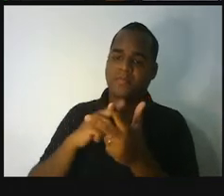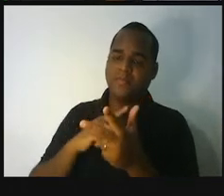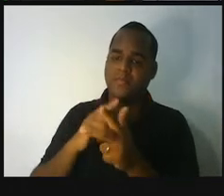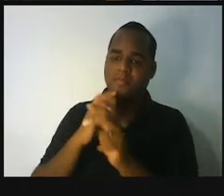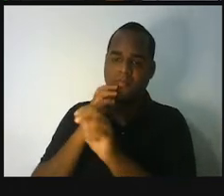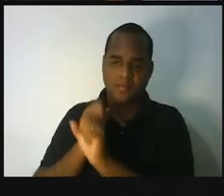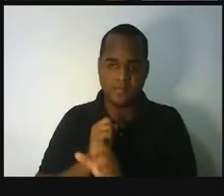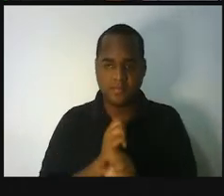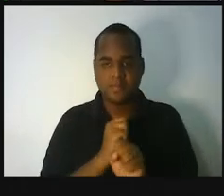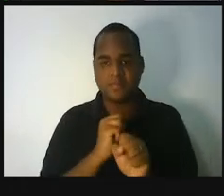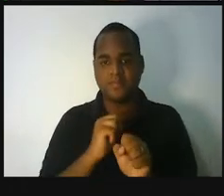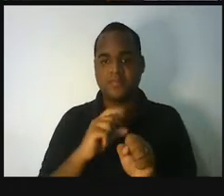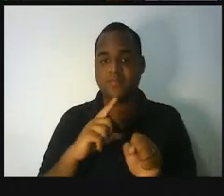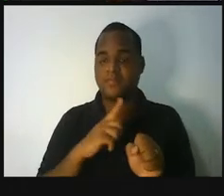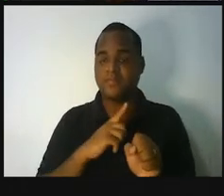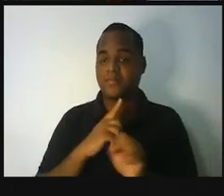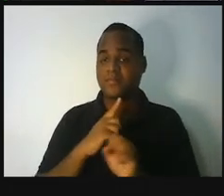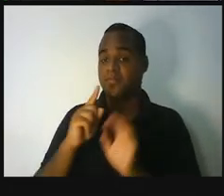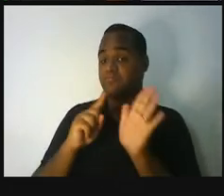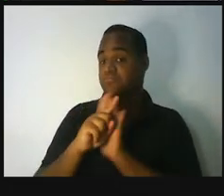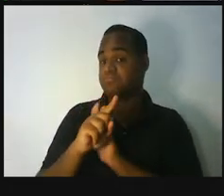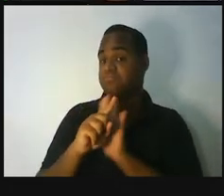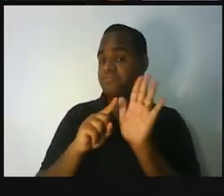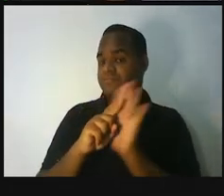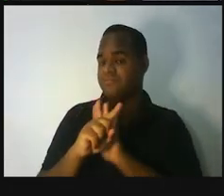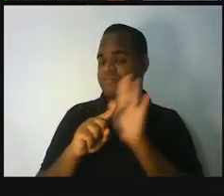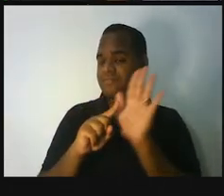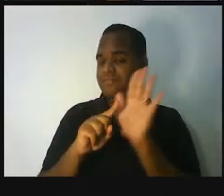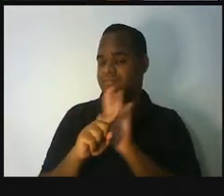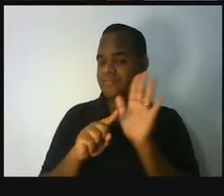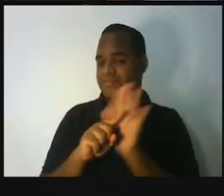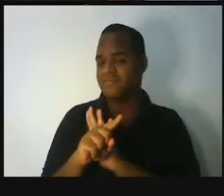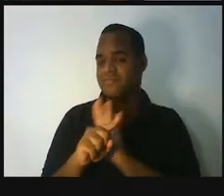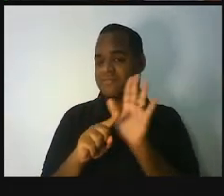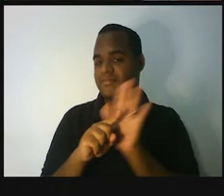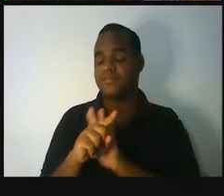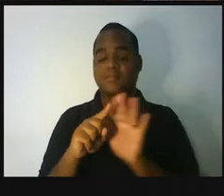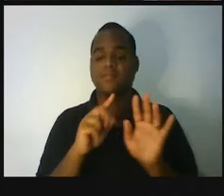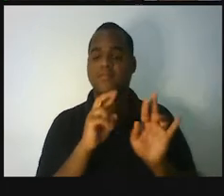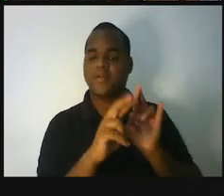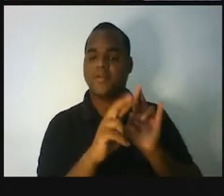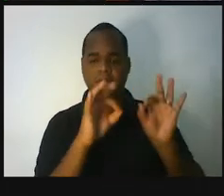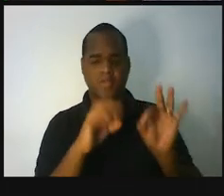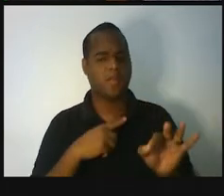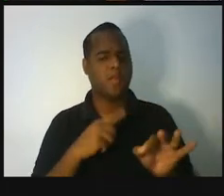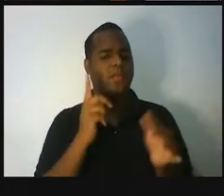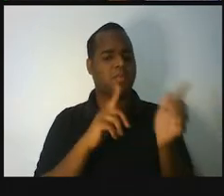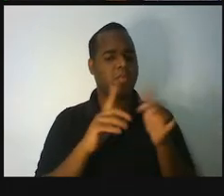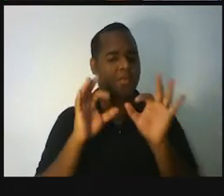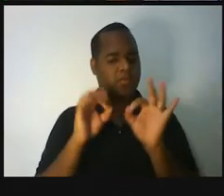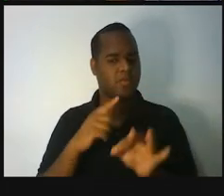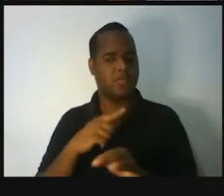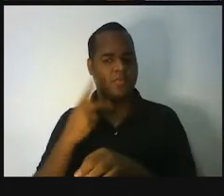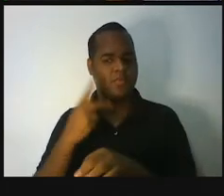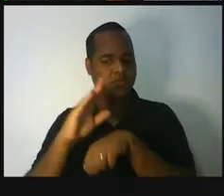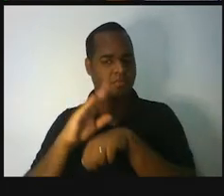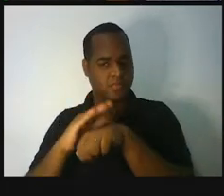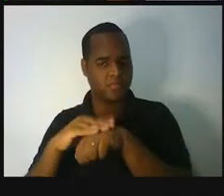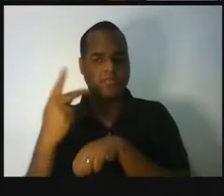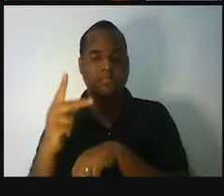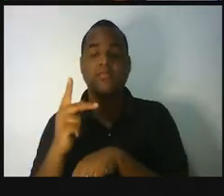Eu vou trazer as perguntas e as respostas vão ficar aí com vocês. E o legal